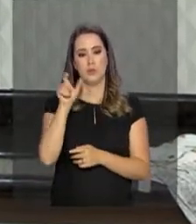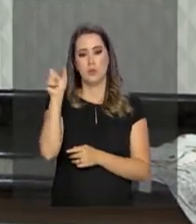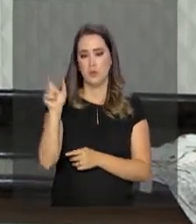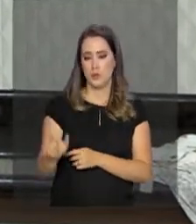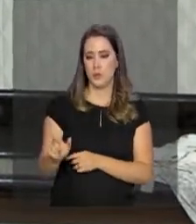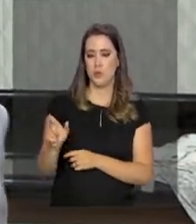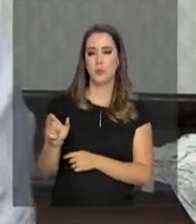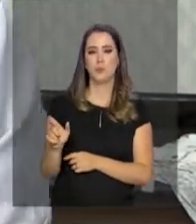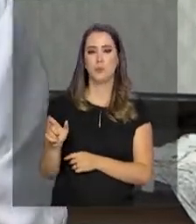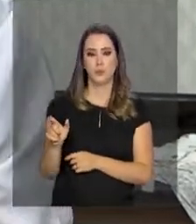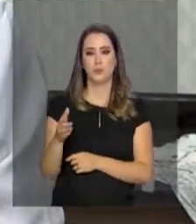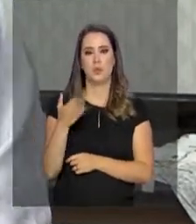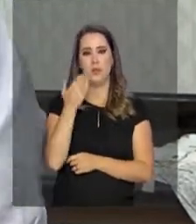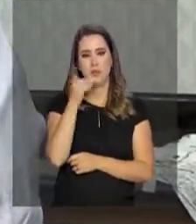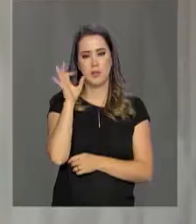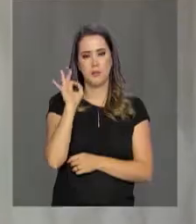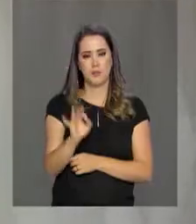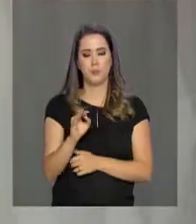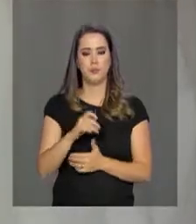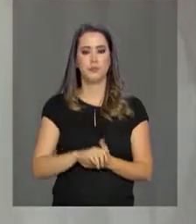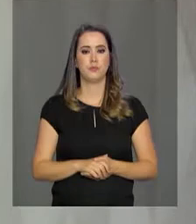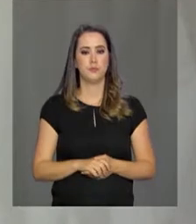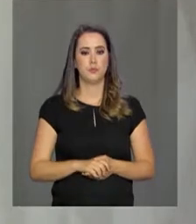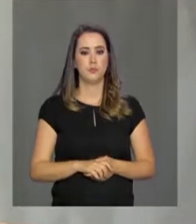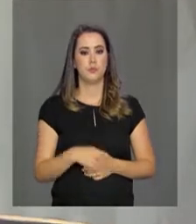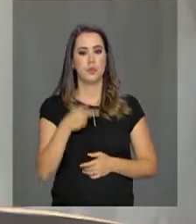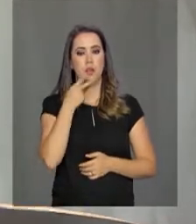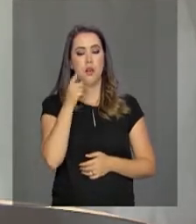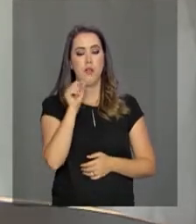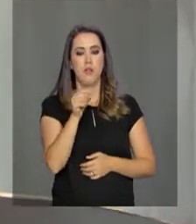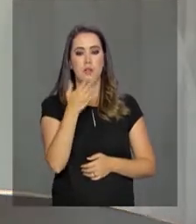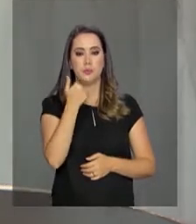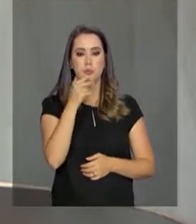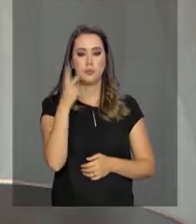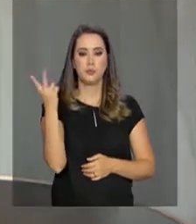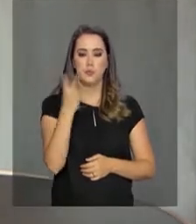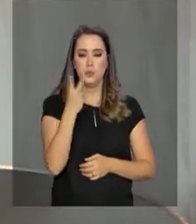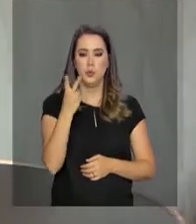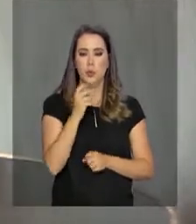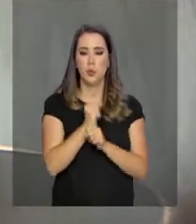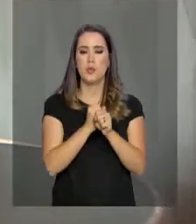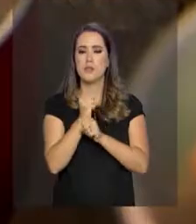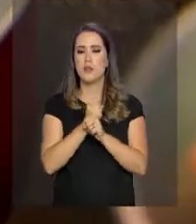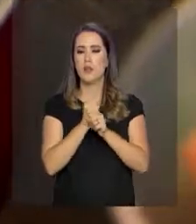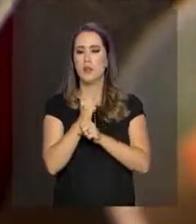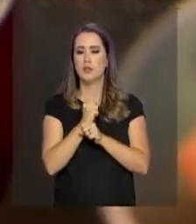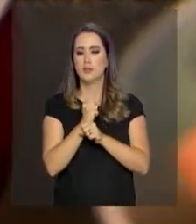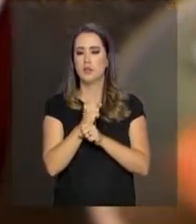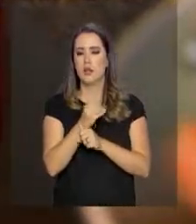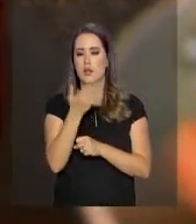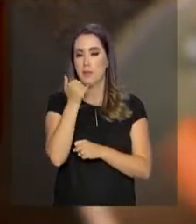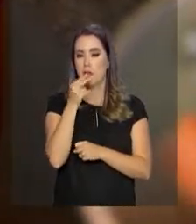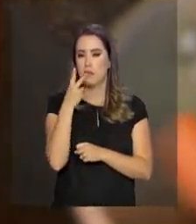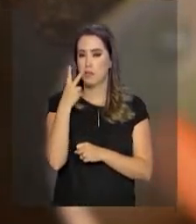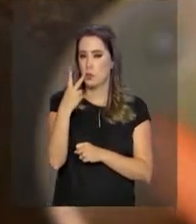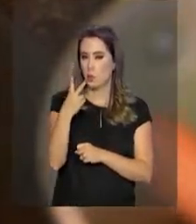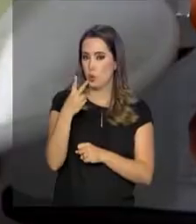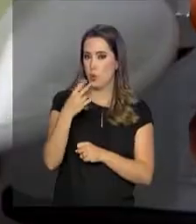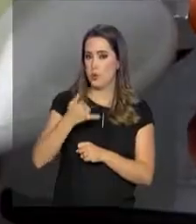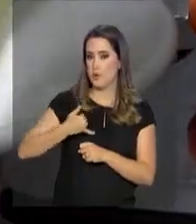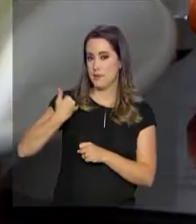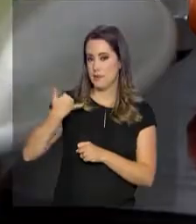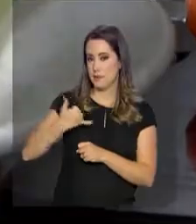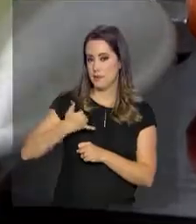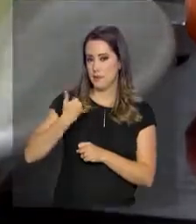de hábitos saudáveis. Bruna alerta que a alimentação nos dois primeiros anos de vida é decisiva para o crescimento